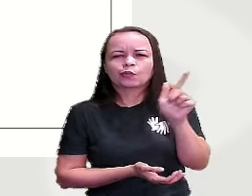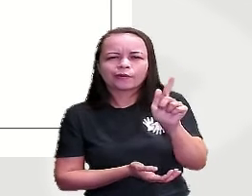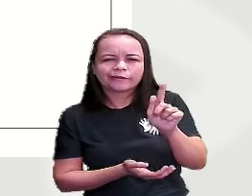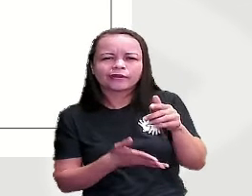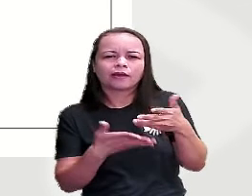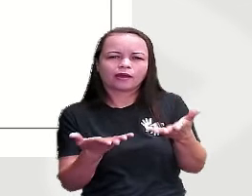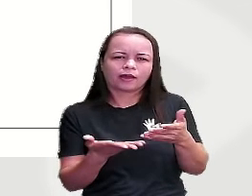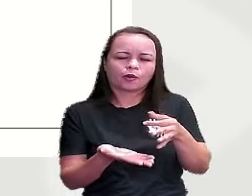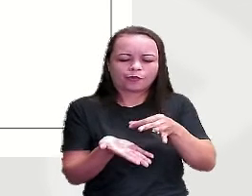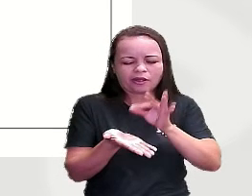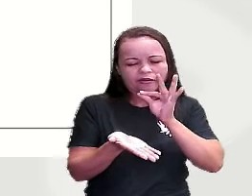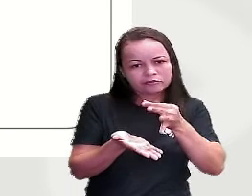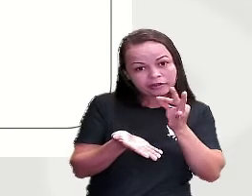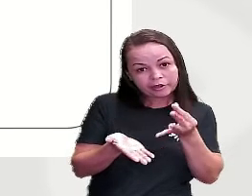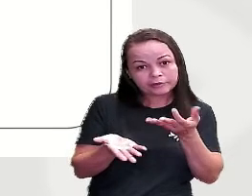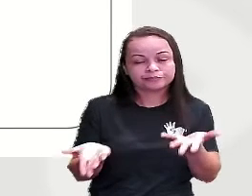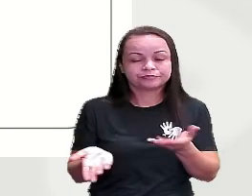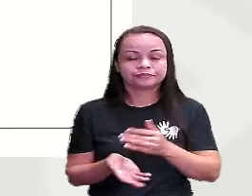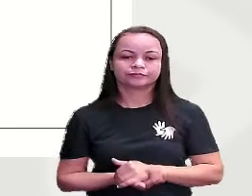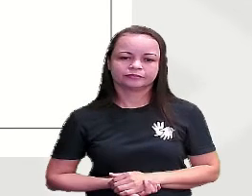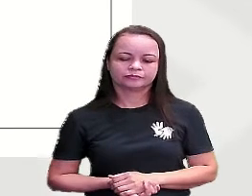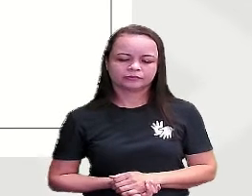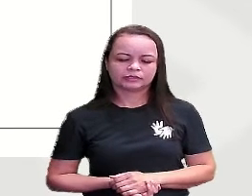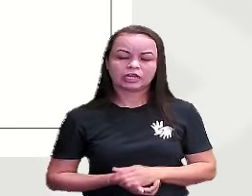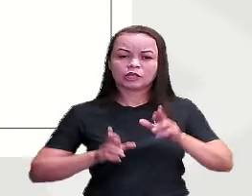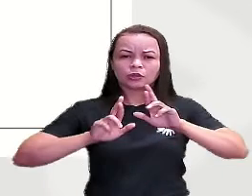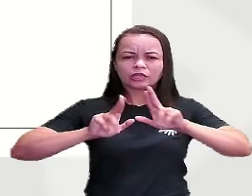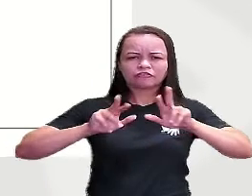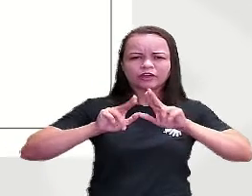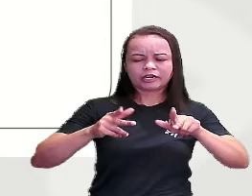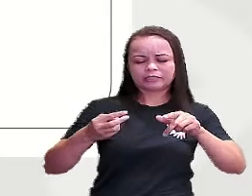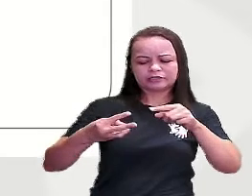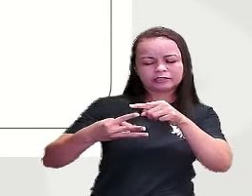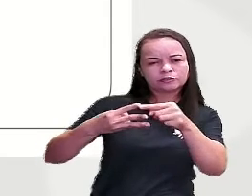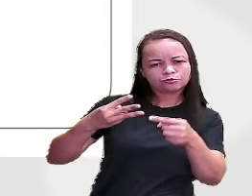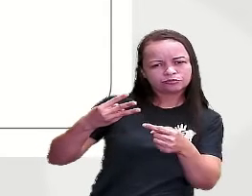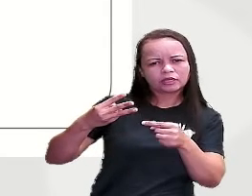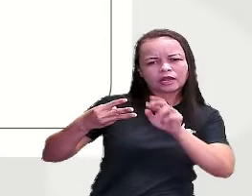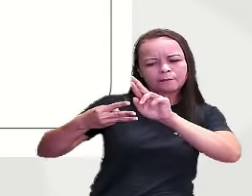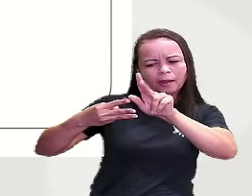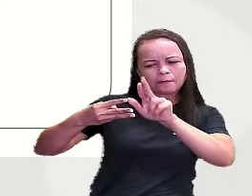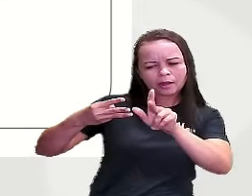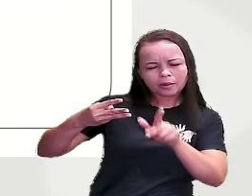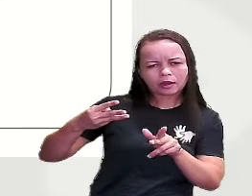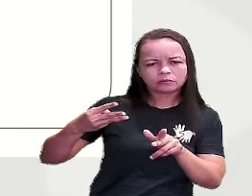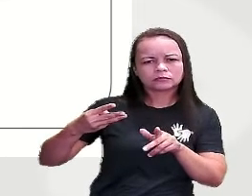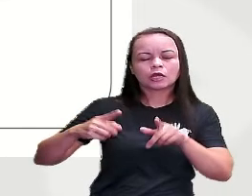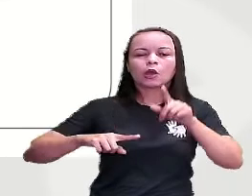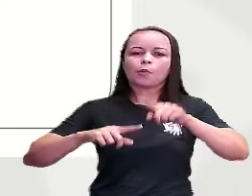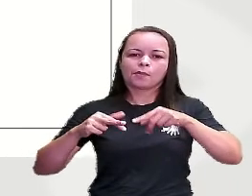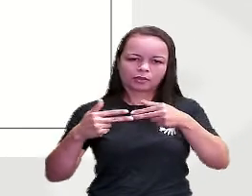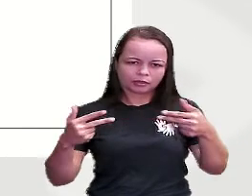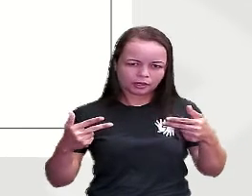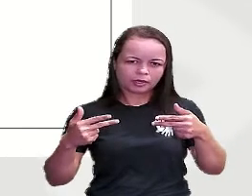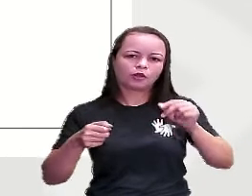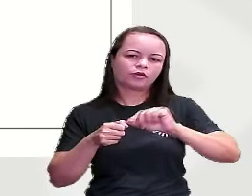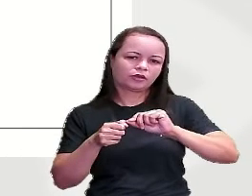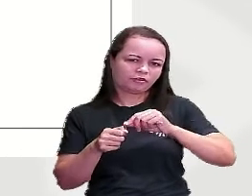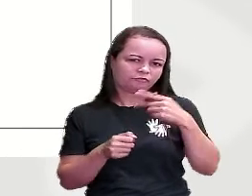café E o que que diferencia Dos três? O material que ele é